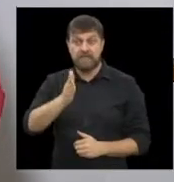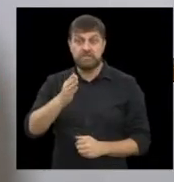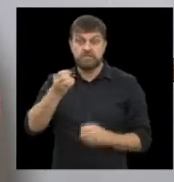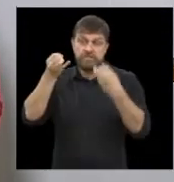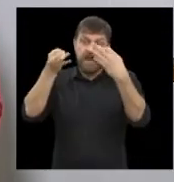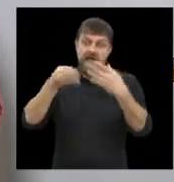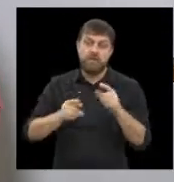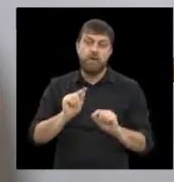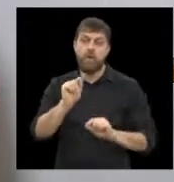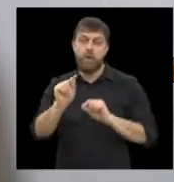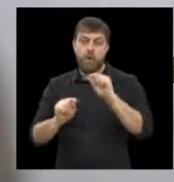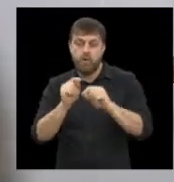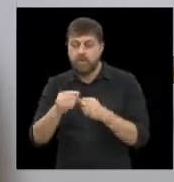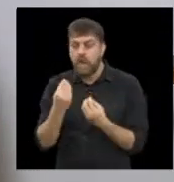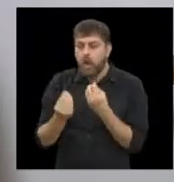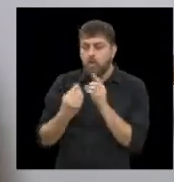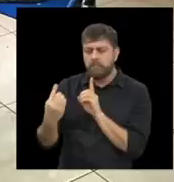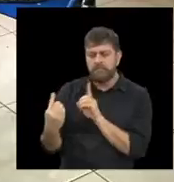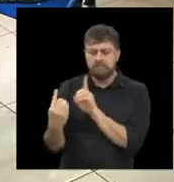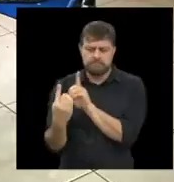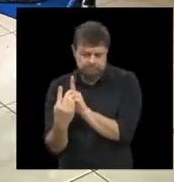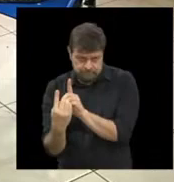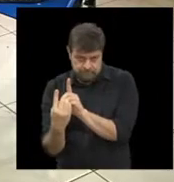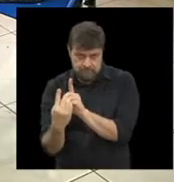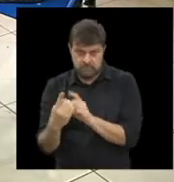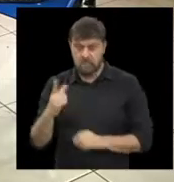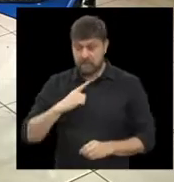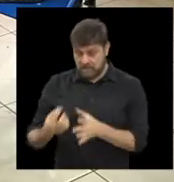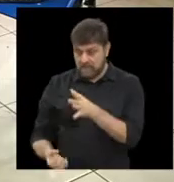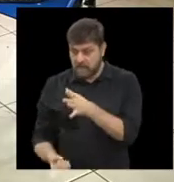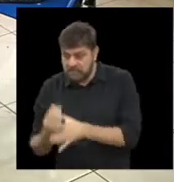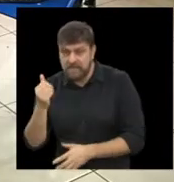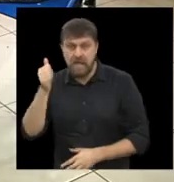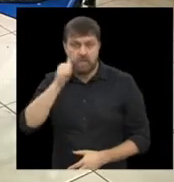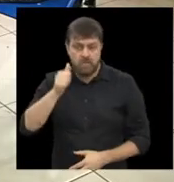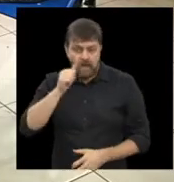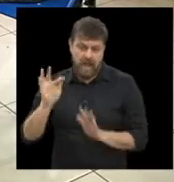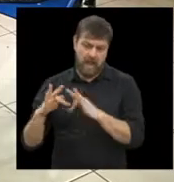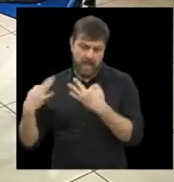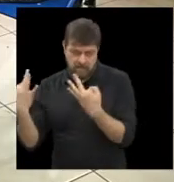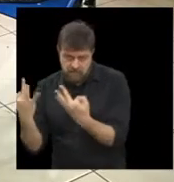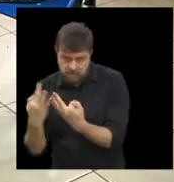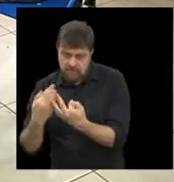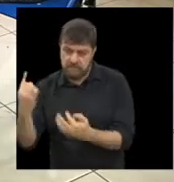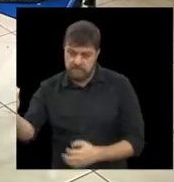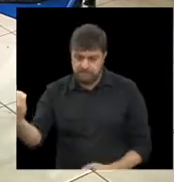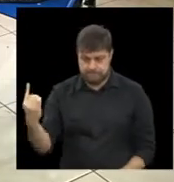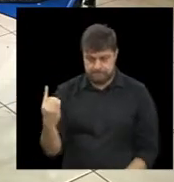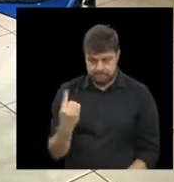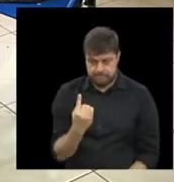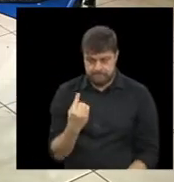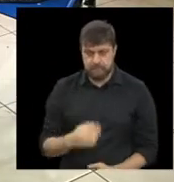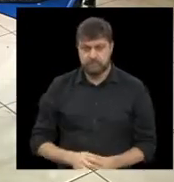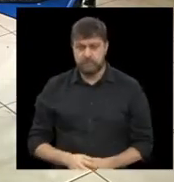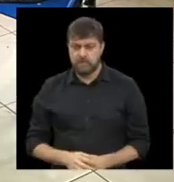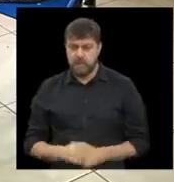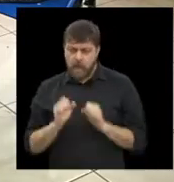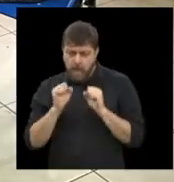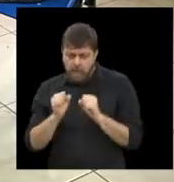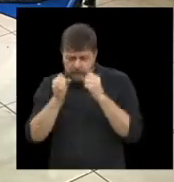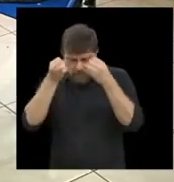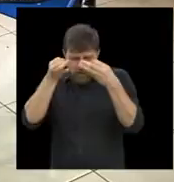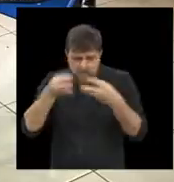E no bloco anterior, a gente estava conversando um pouco sobre os atendimentos que são oferecidos para as mulheres e para as famílias que chegam até aqui.